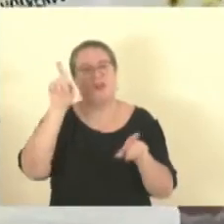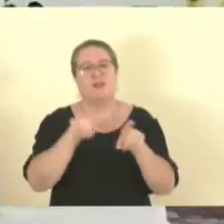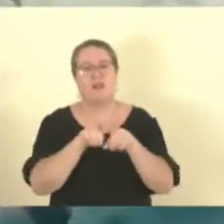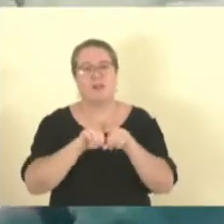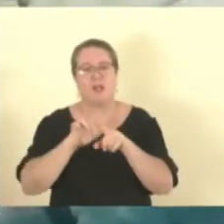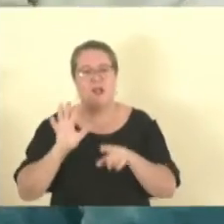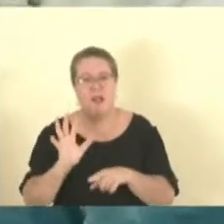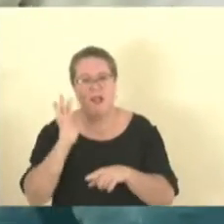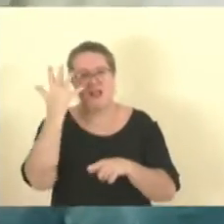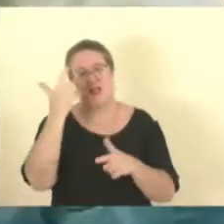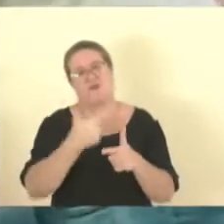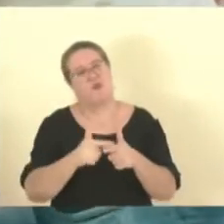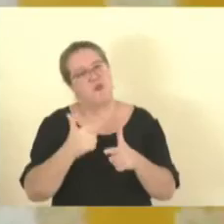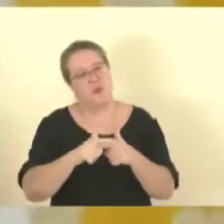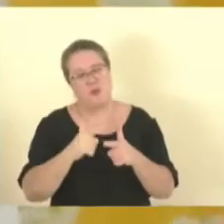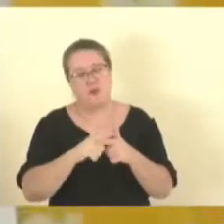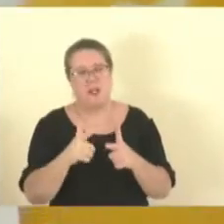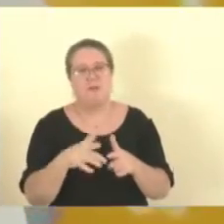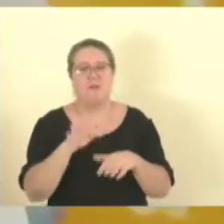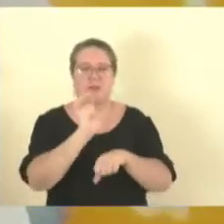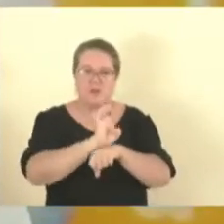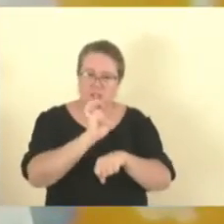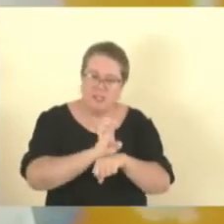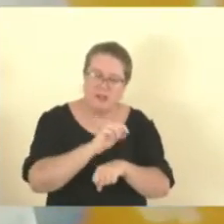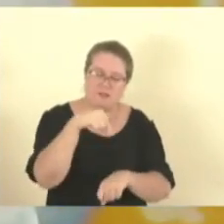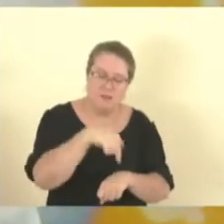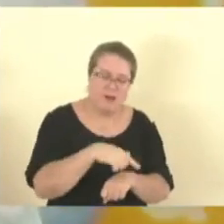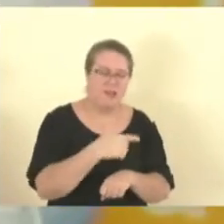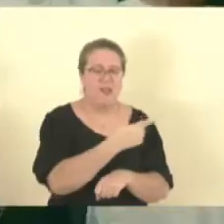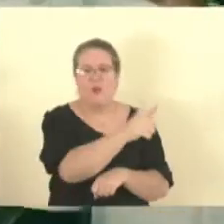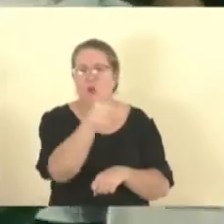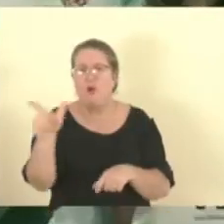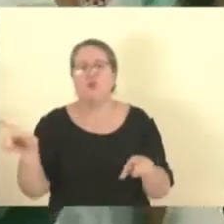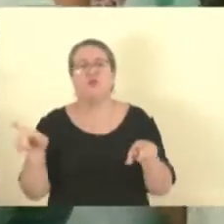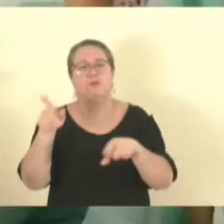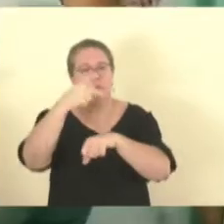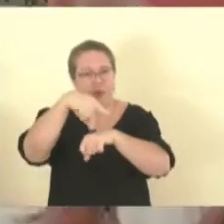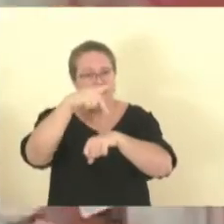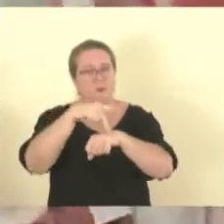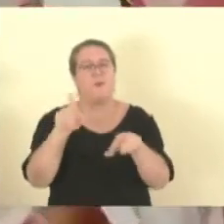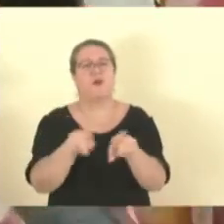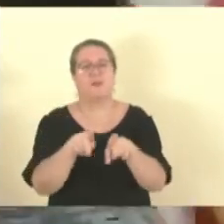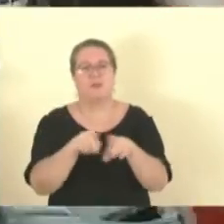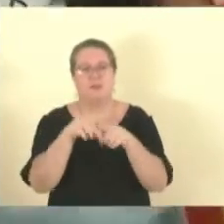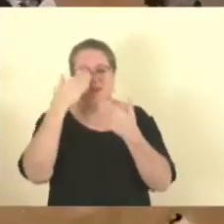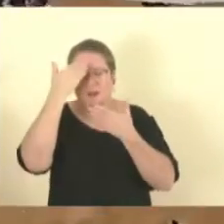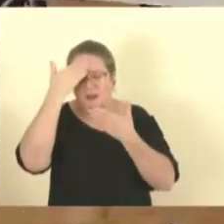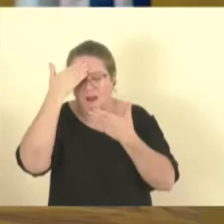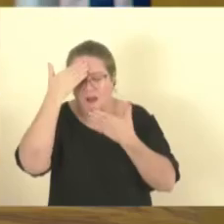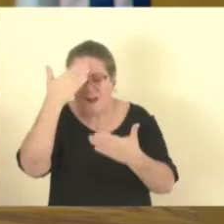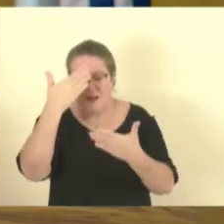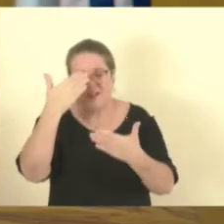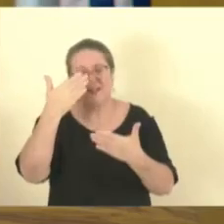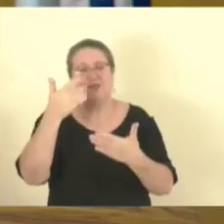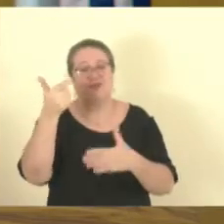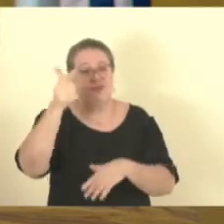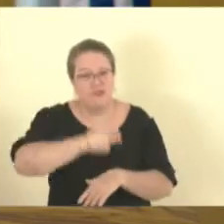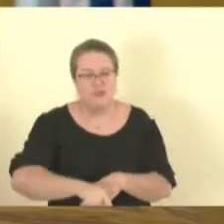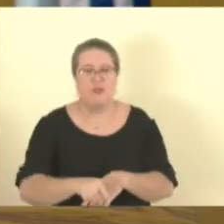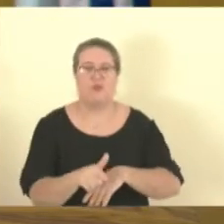assim como nós somos em vários Estados da nossa nação e em outros países. Agradeço, mais uma vez, ao